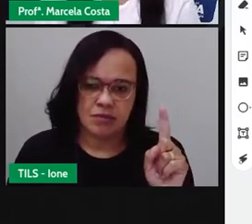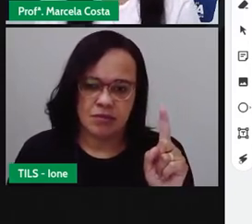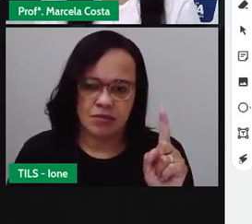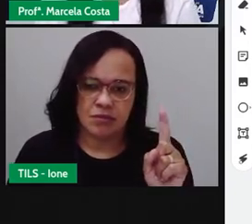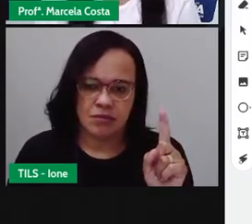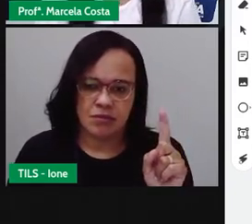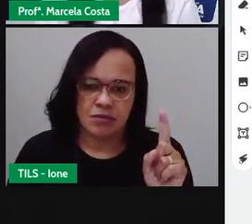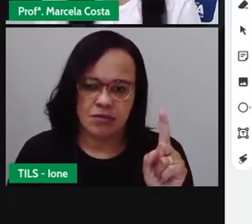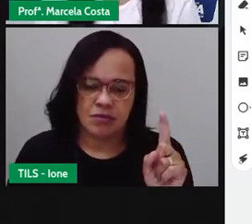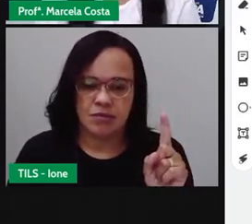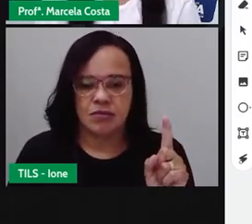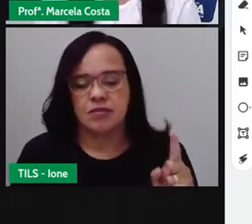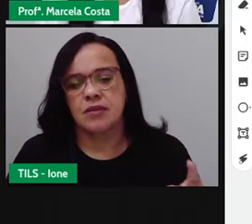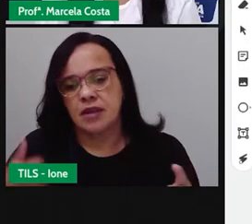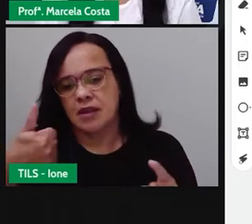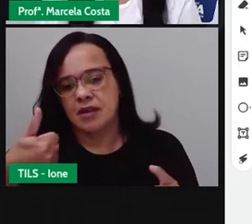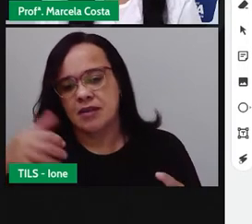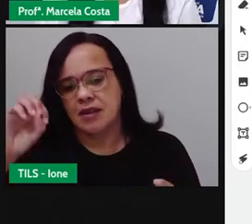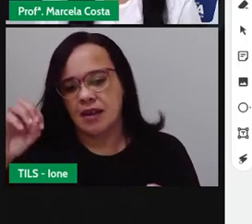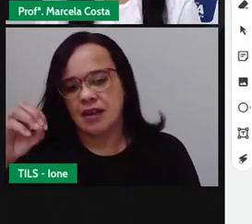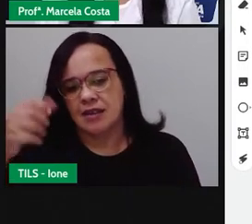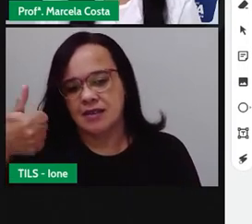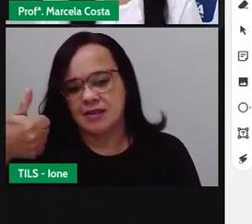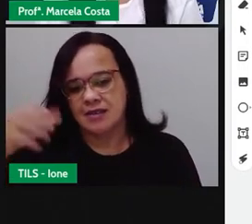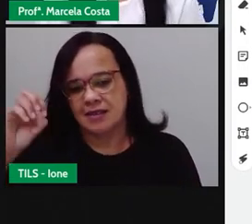Então, coloca aqui já o resultado.